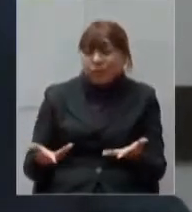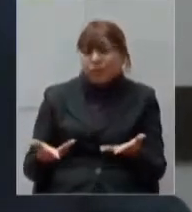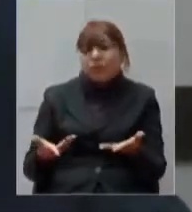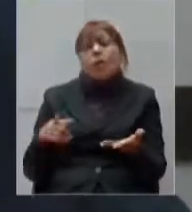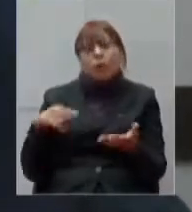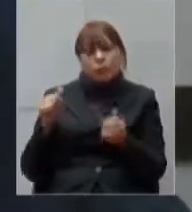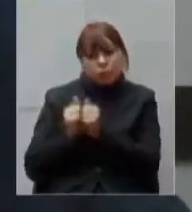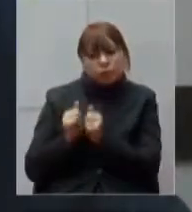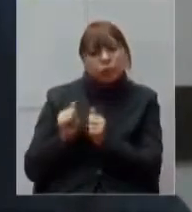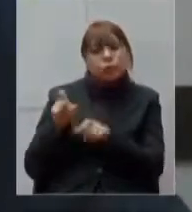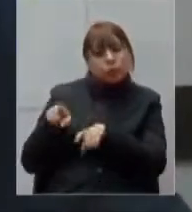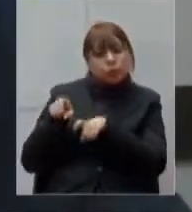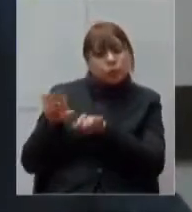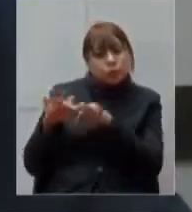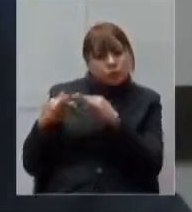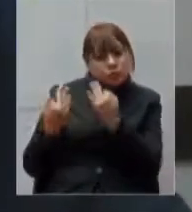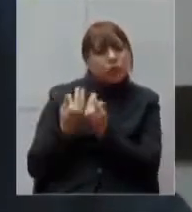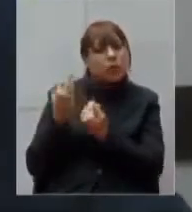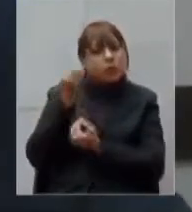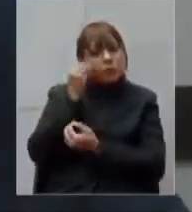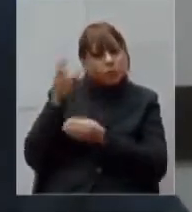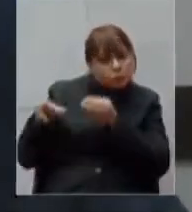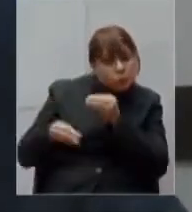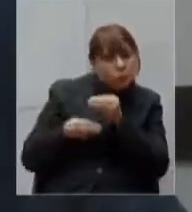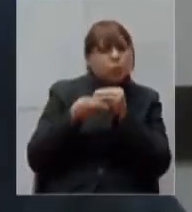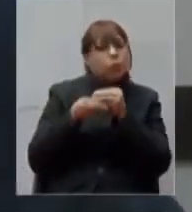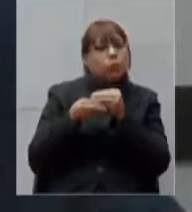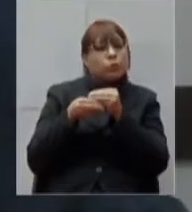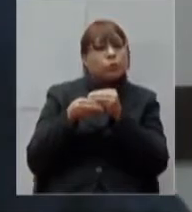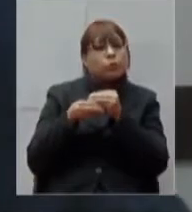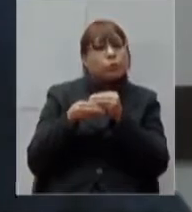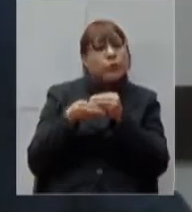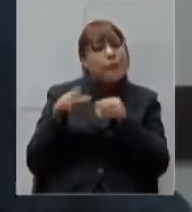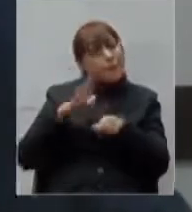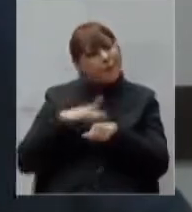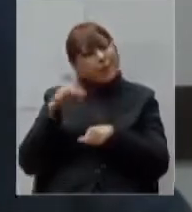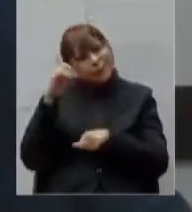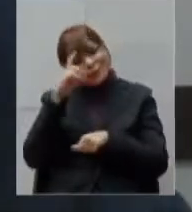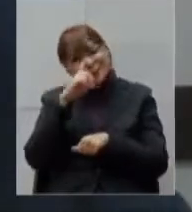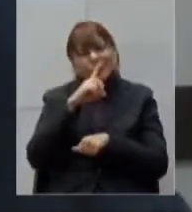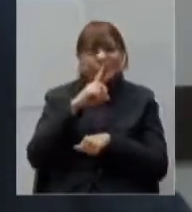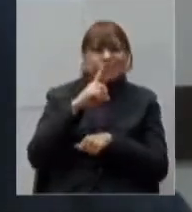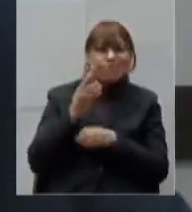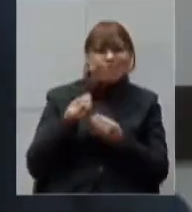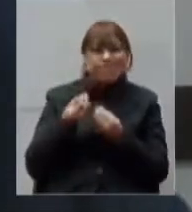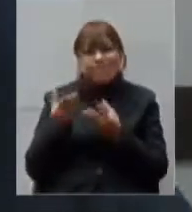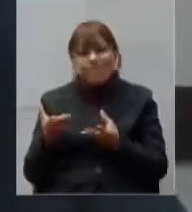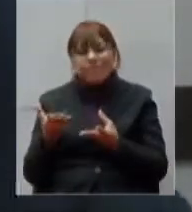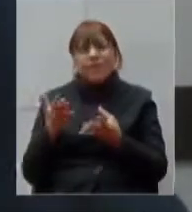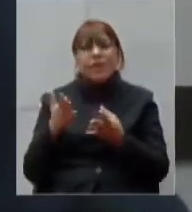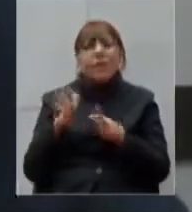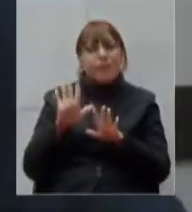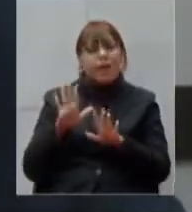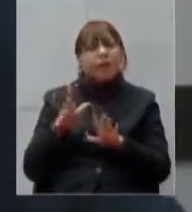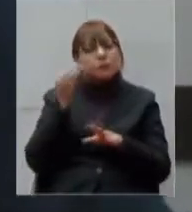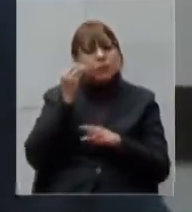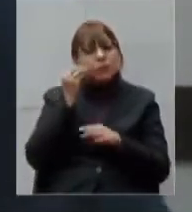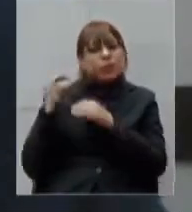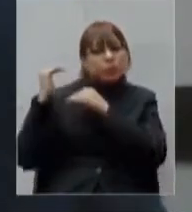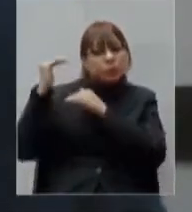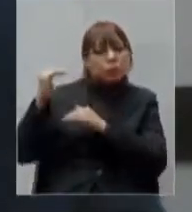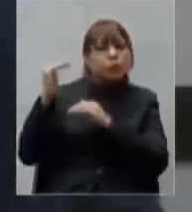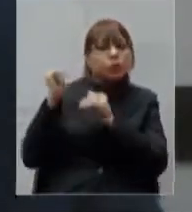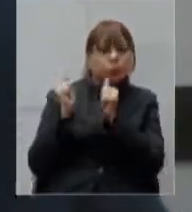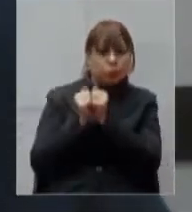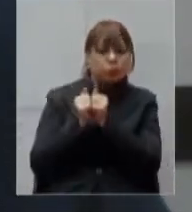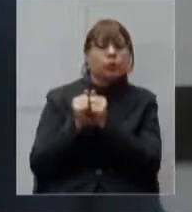também um complemento embora seja um produto mais difícil o manejo um complemento para a nossa cesta básica então a agricultura familiar